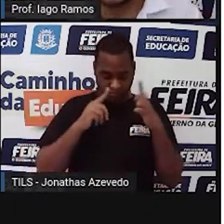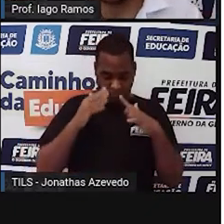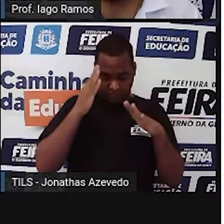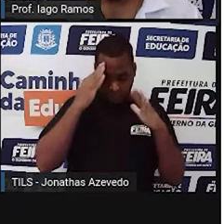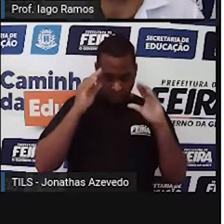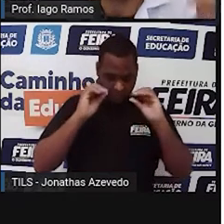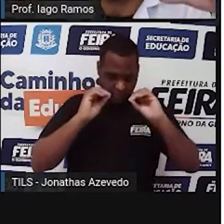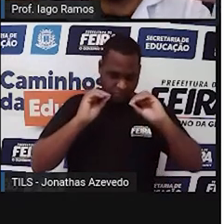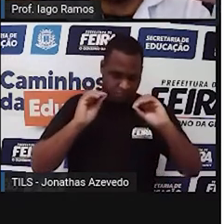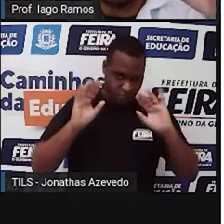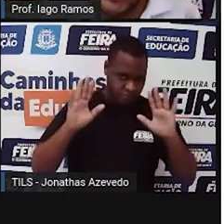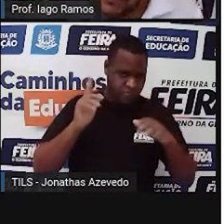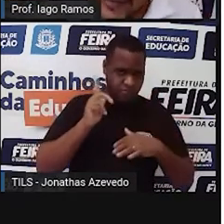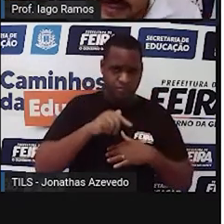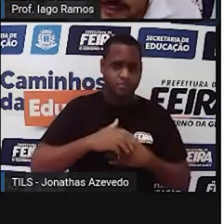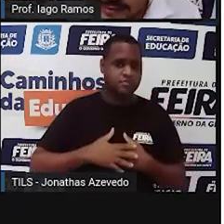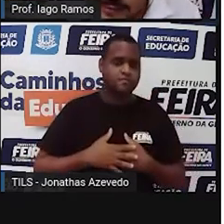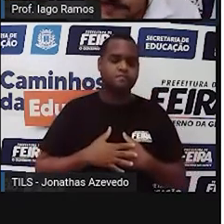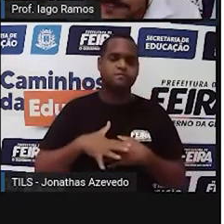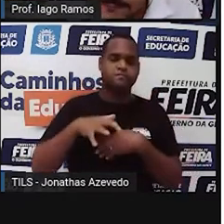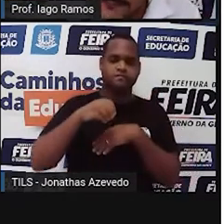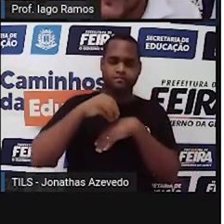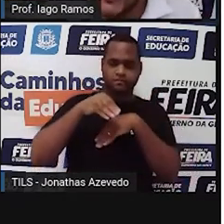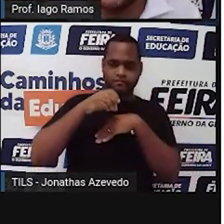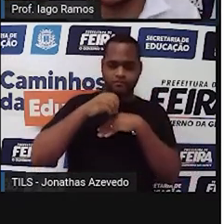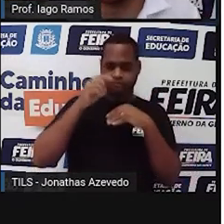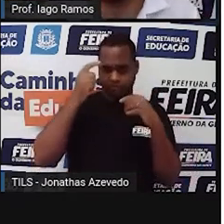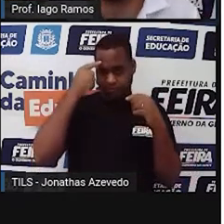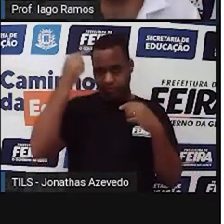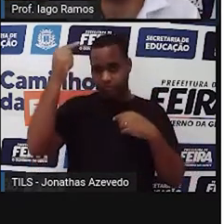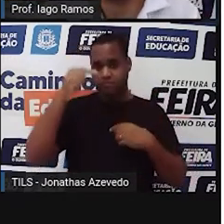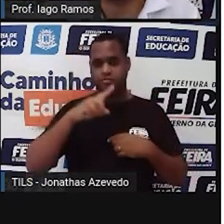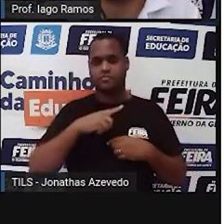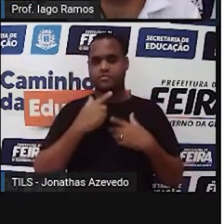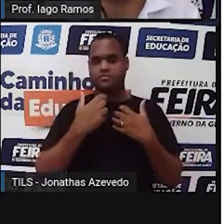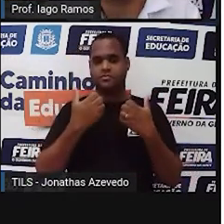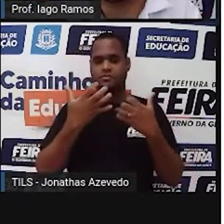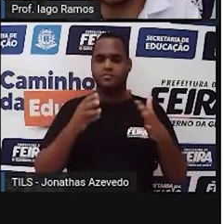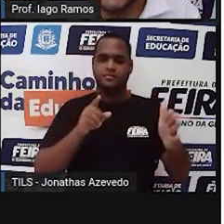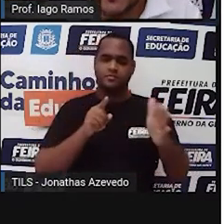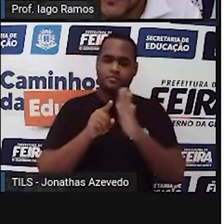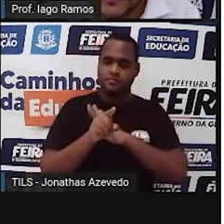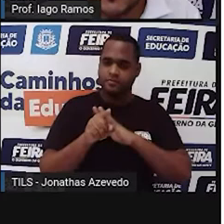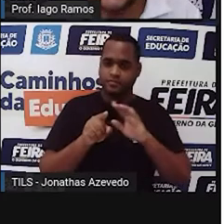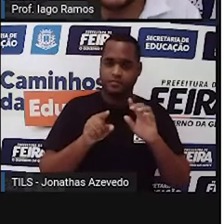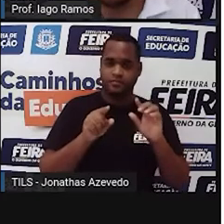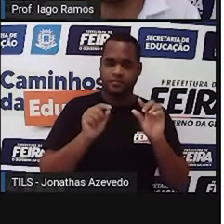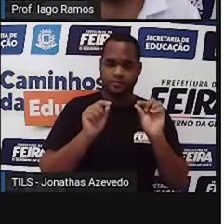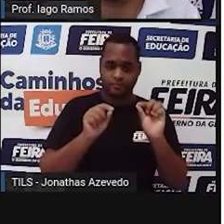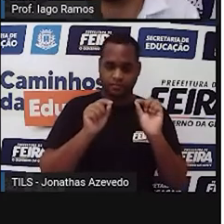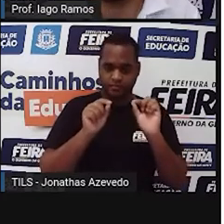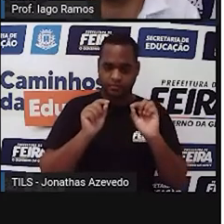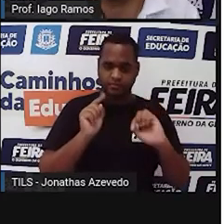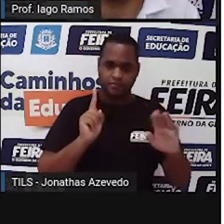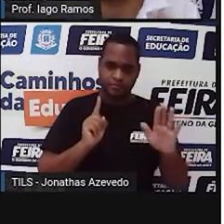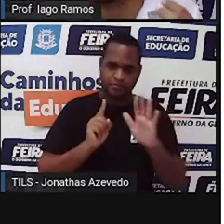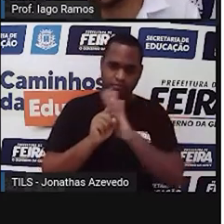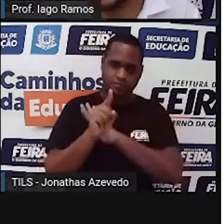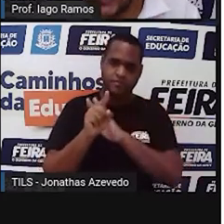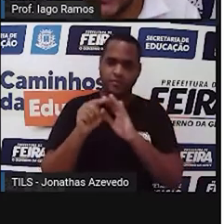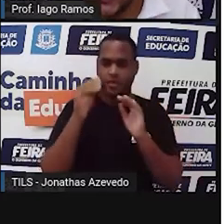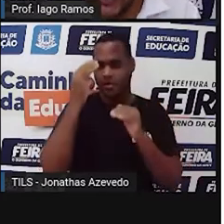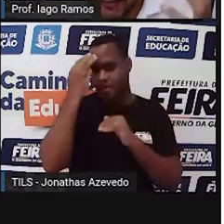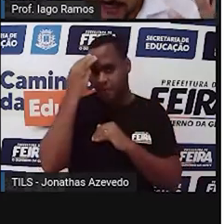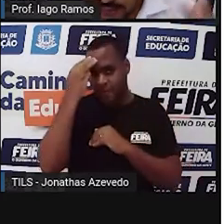isso direitinho? Pegou essa ideia? Então, vamos fazer assim uma pergunta, vamos fazer assim uma pergunta de